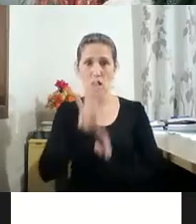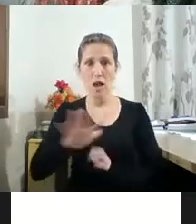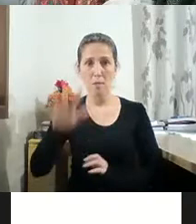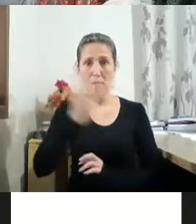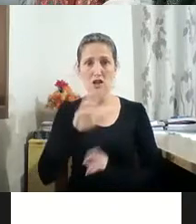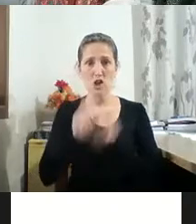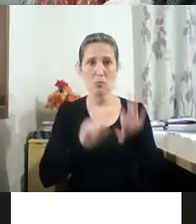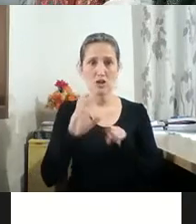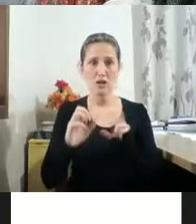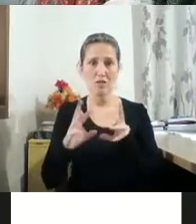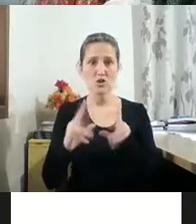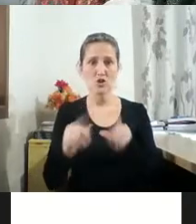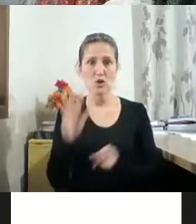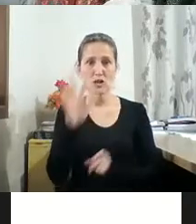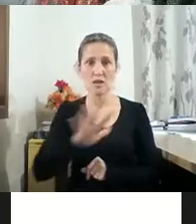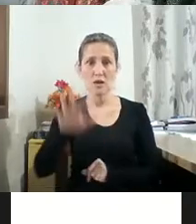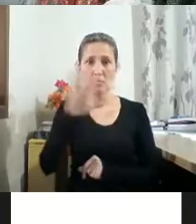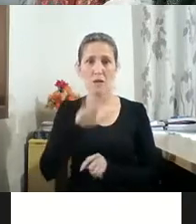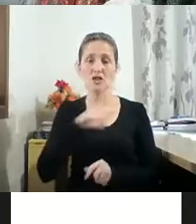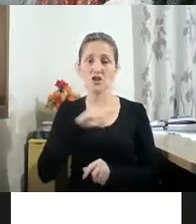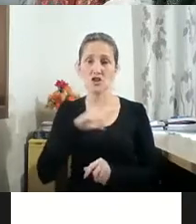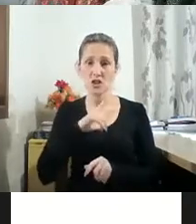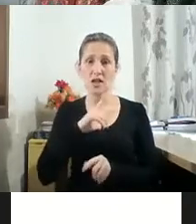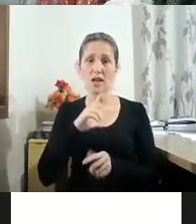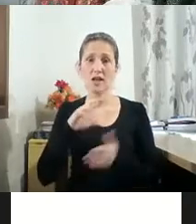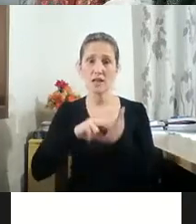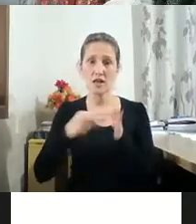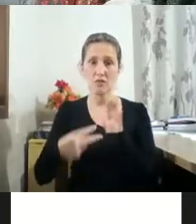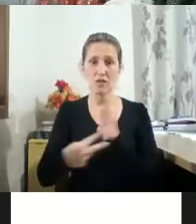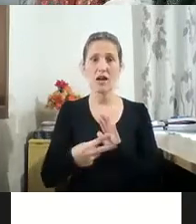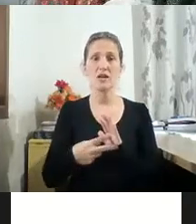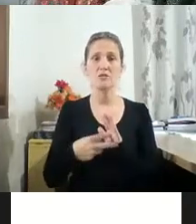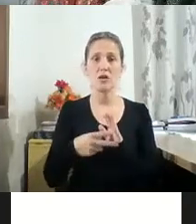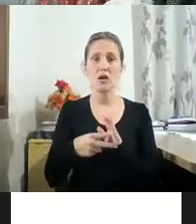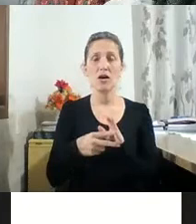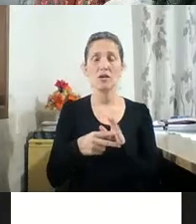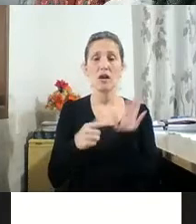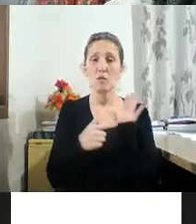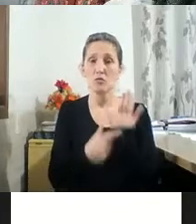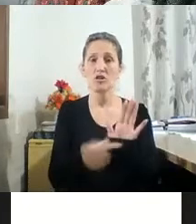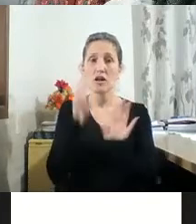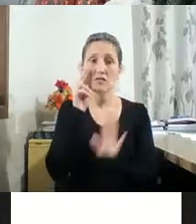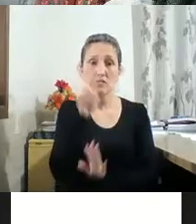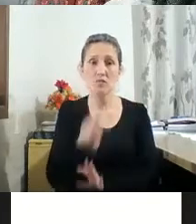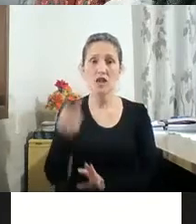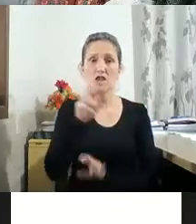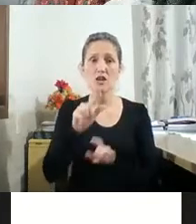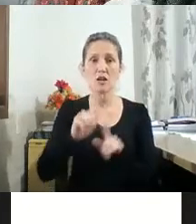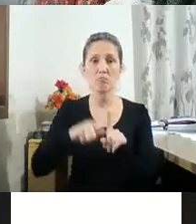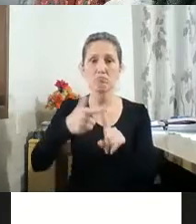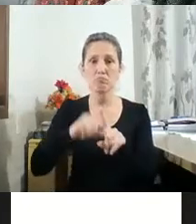passa a ter sentido de significado na medida em que é vista, que é exibida, que é multiplicada. Se não,